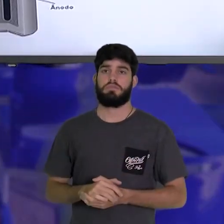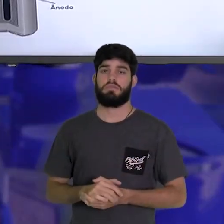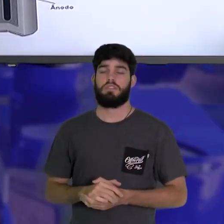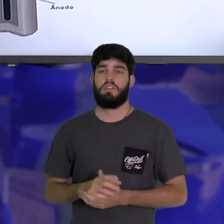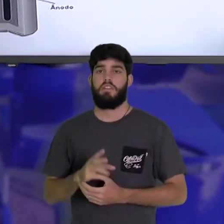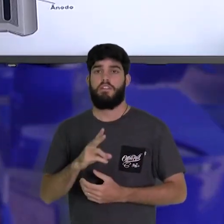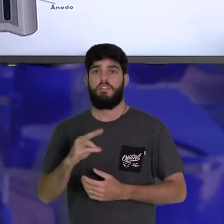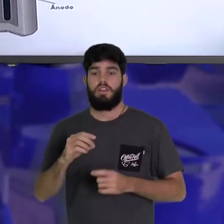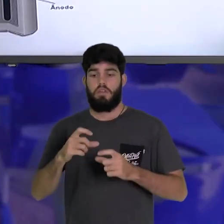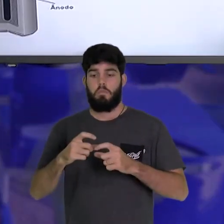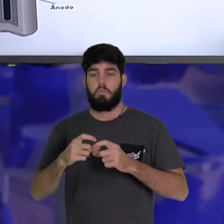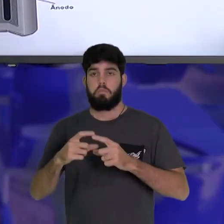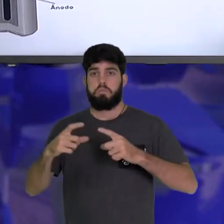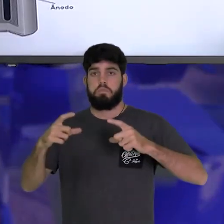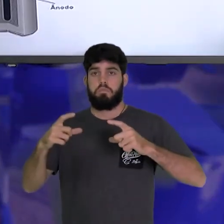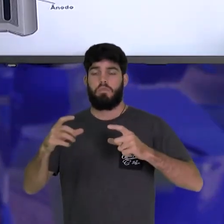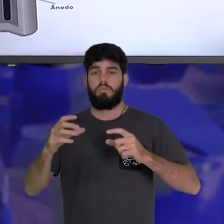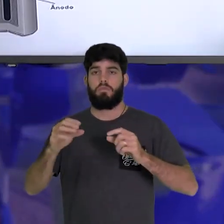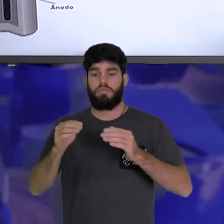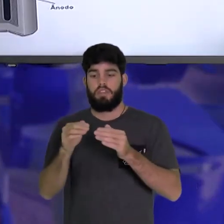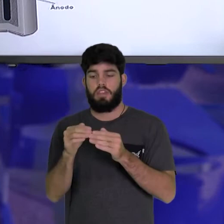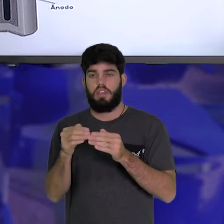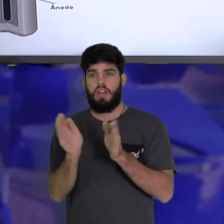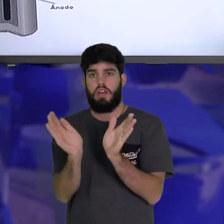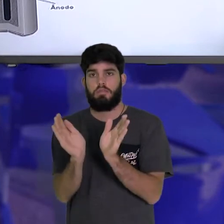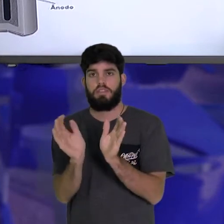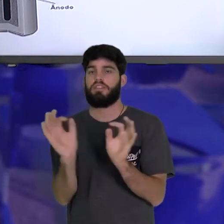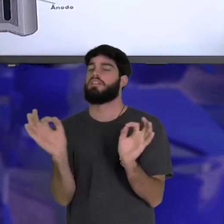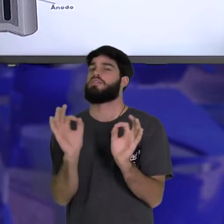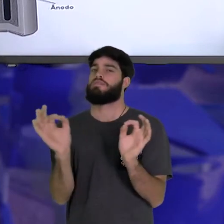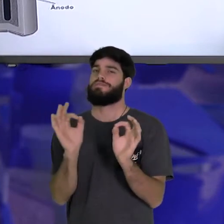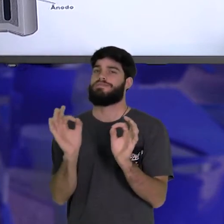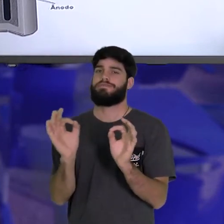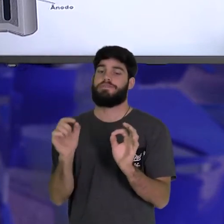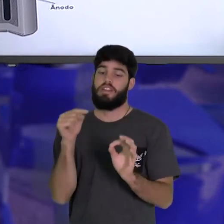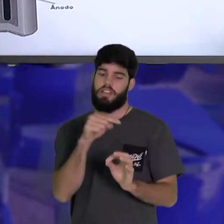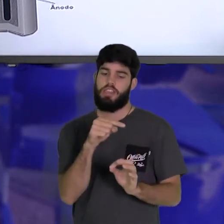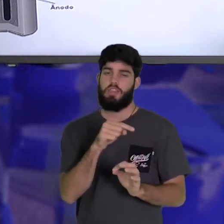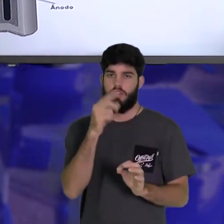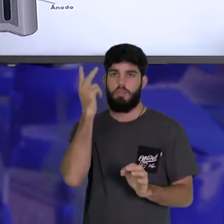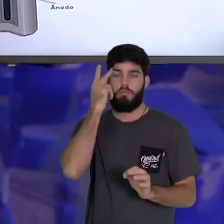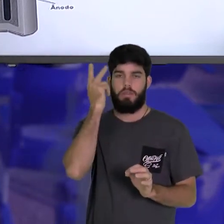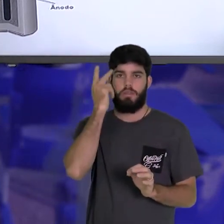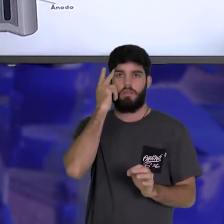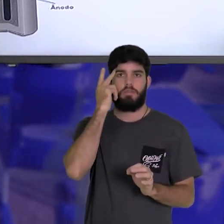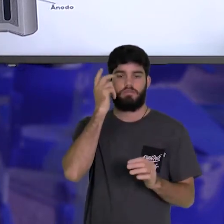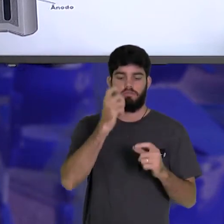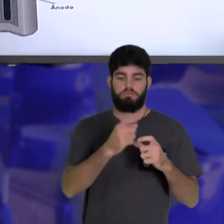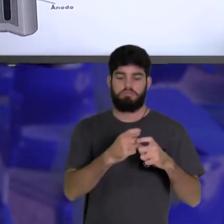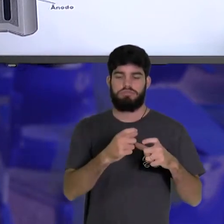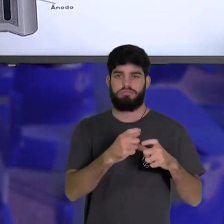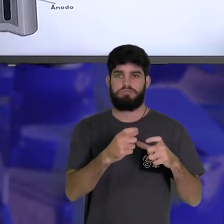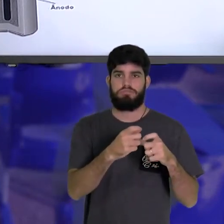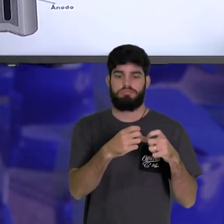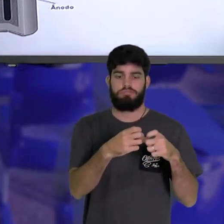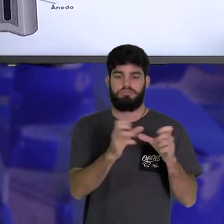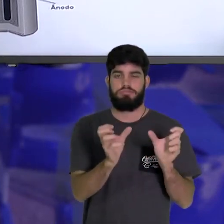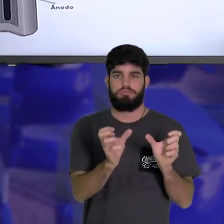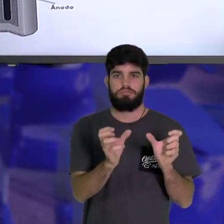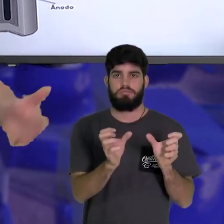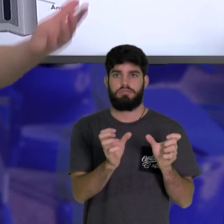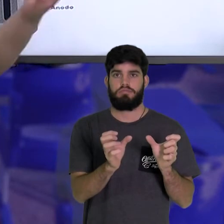inchar e abrir como a pilha comum. A pilha comum, ela incha e abre